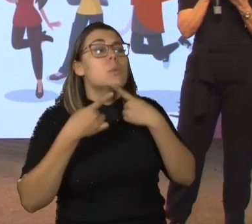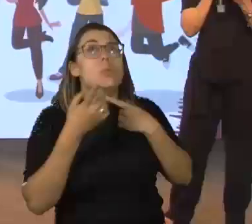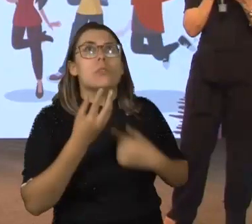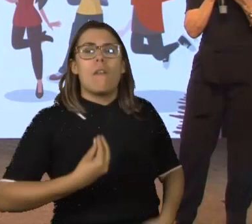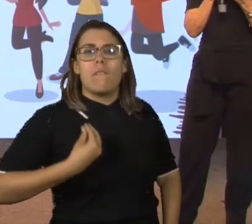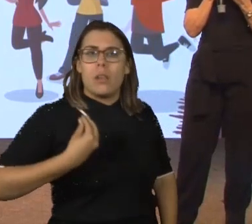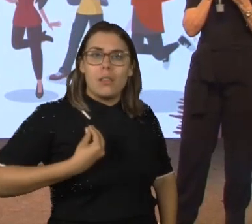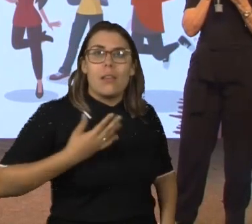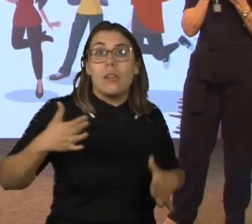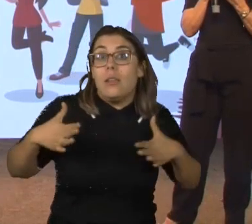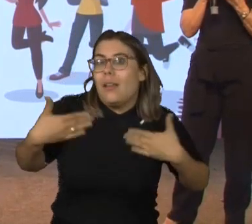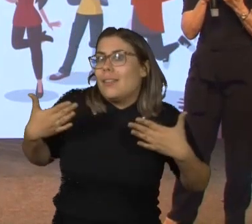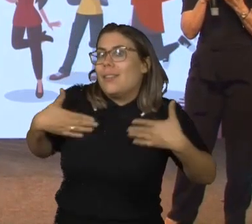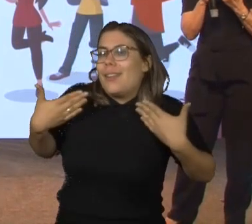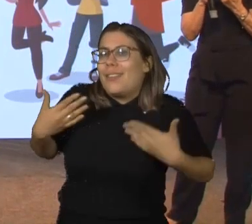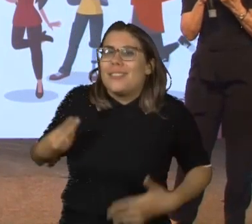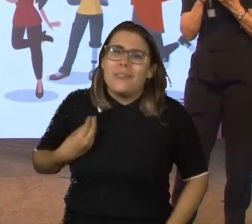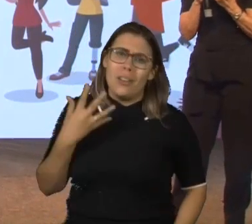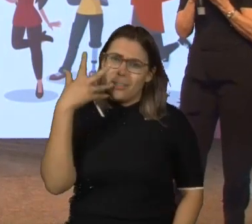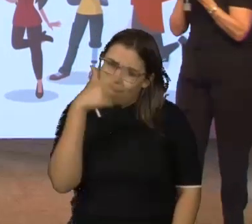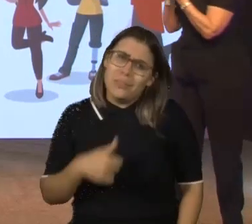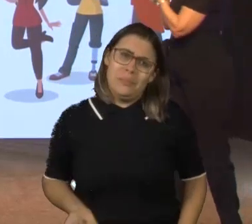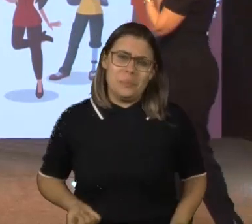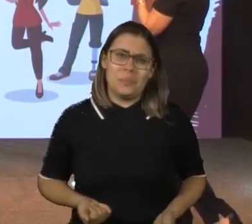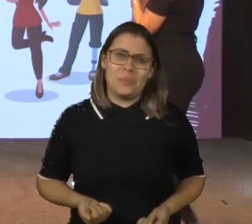preservação da vida e a alegria de viver. Olha que coisa linda.